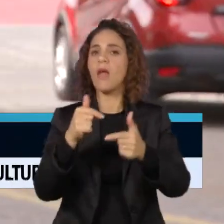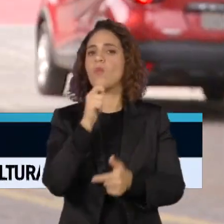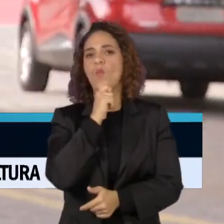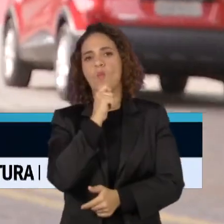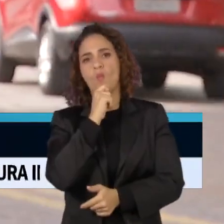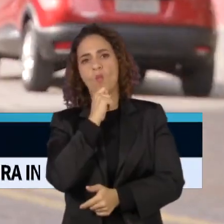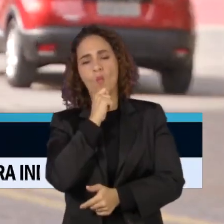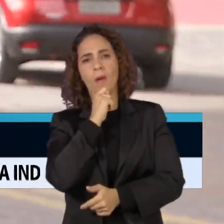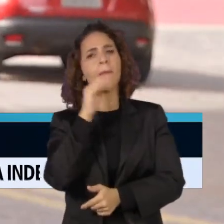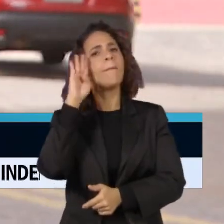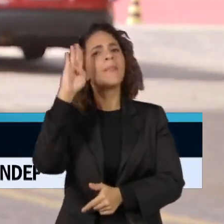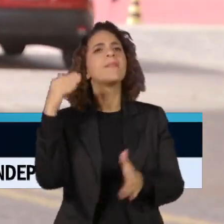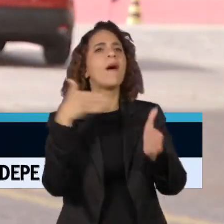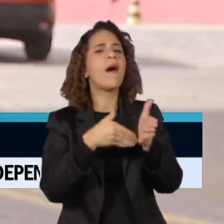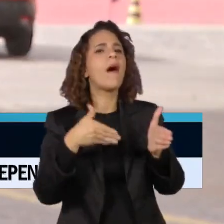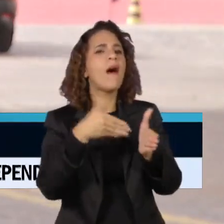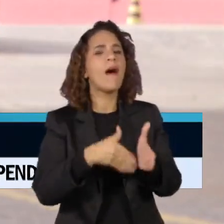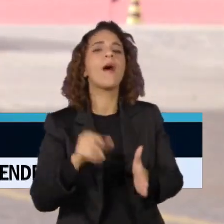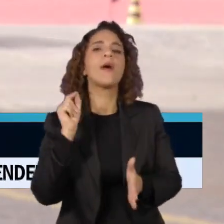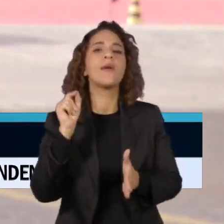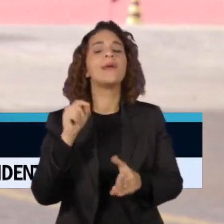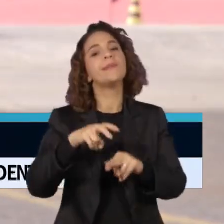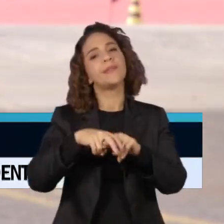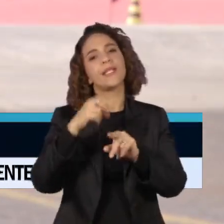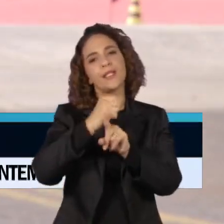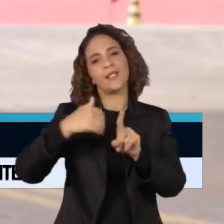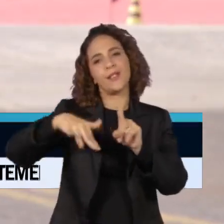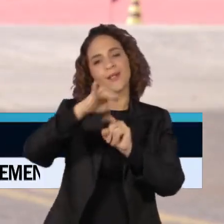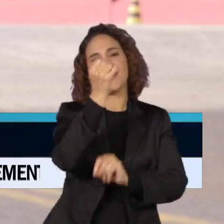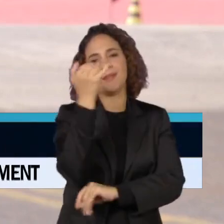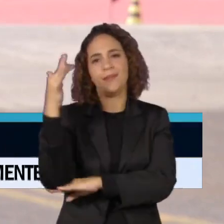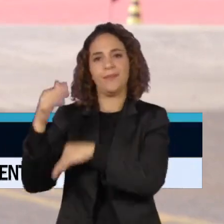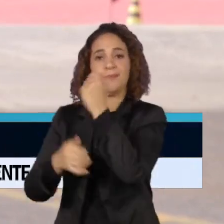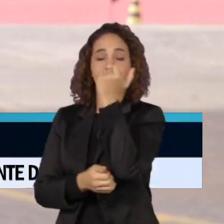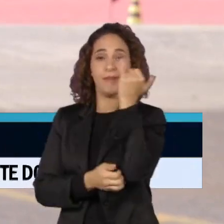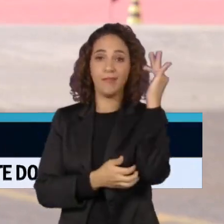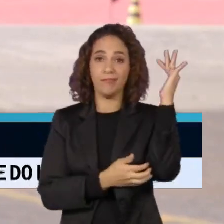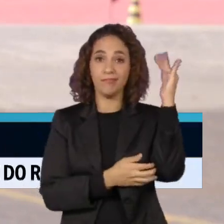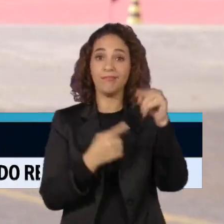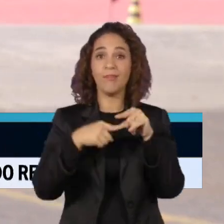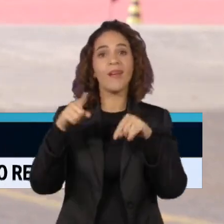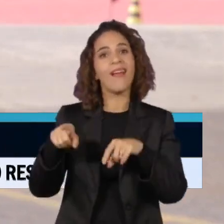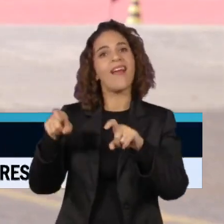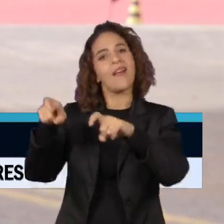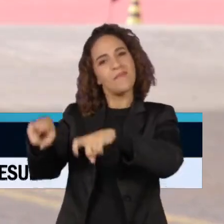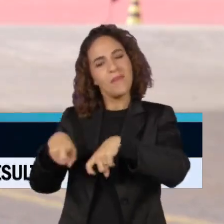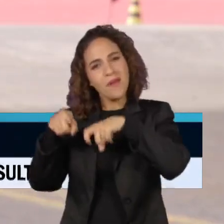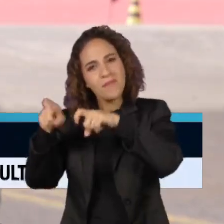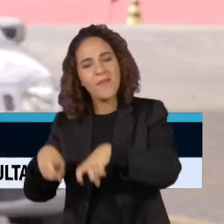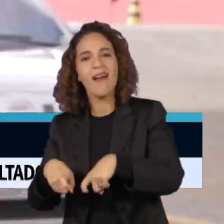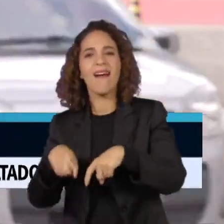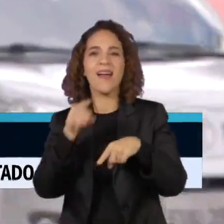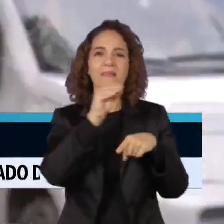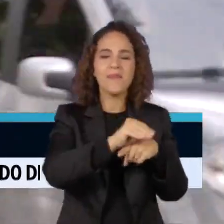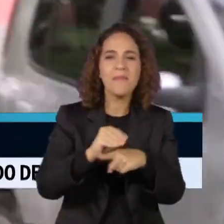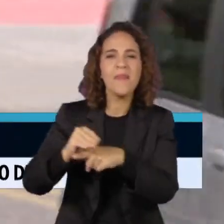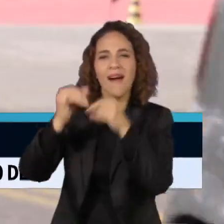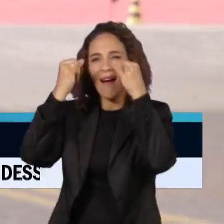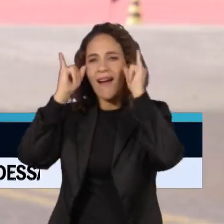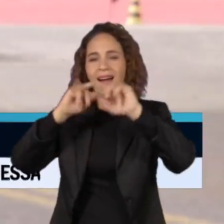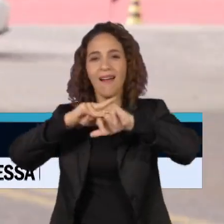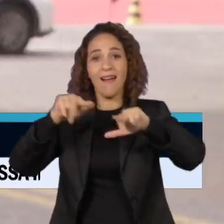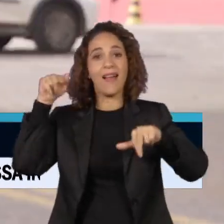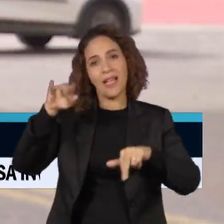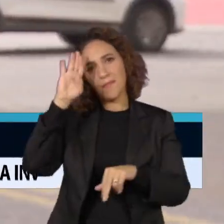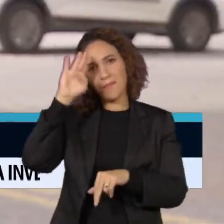principais entraves estão as questões socioambientais, já que a atividade agropecuária, principal foco de exportação